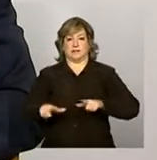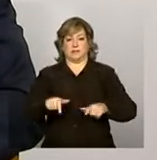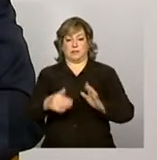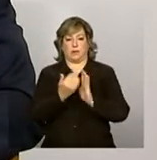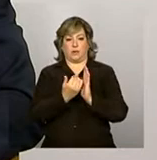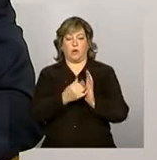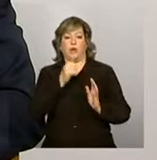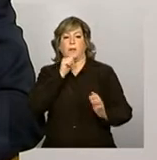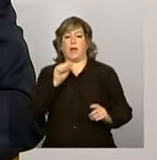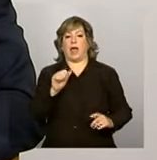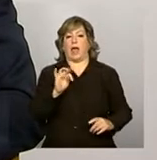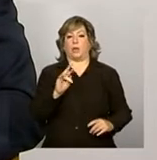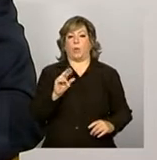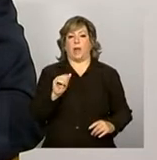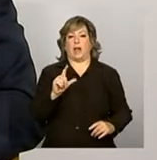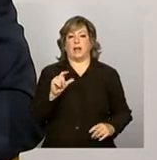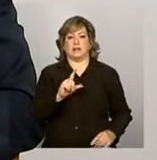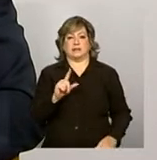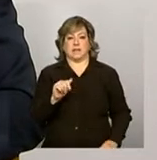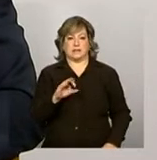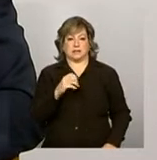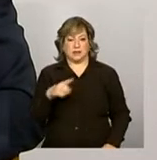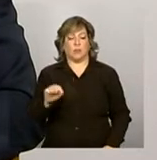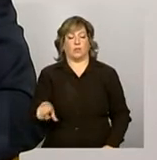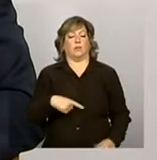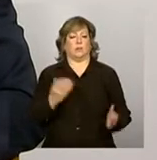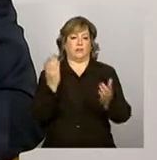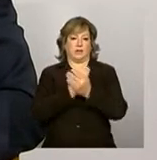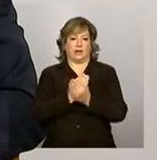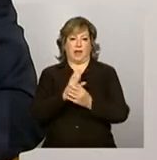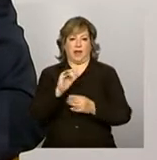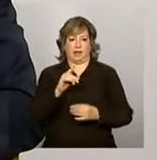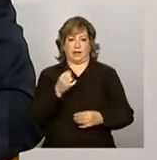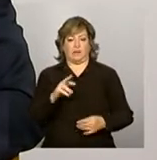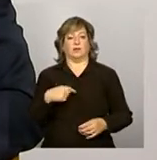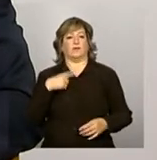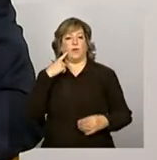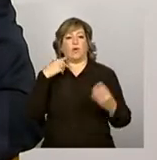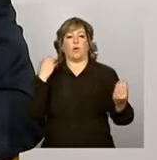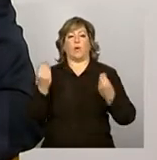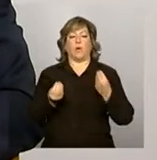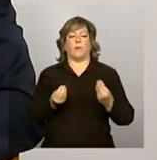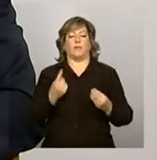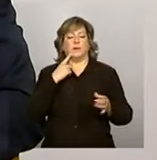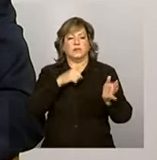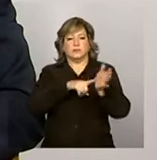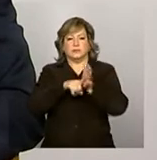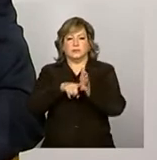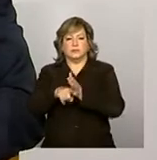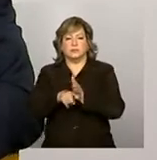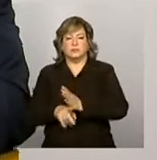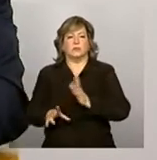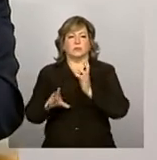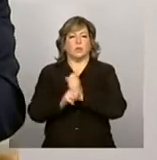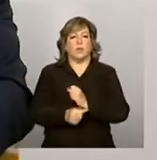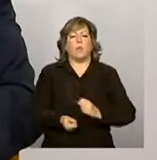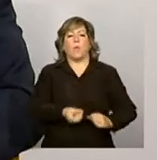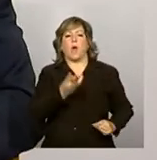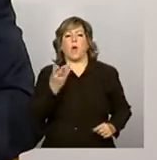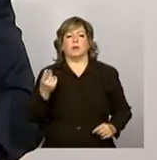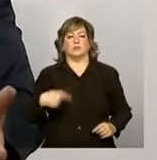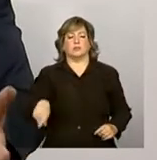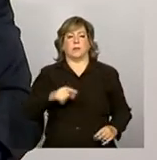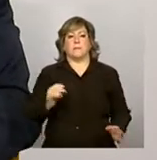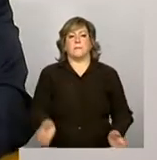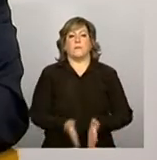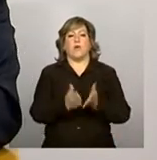a atualização dos cadastros, se está havendo uma cobertura com relação à estimativa de pobreza do município, se essa estimativa